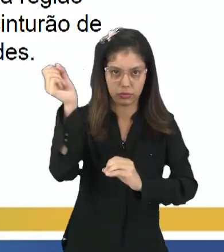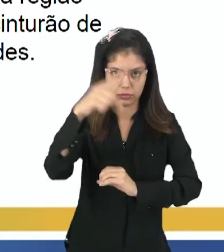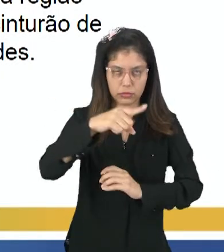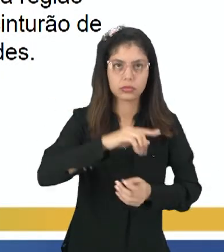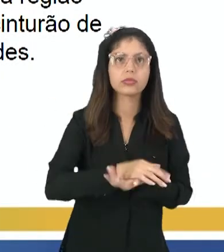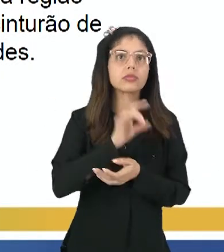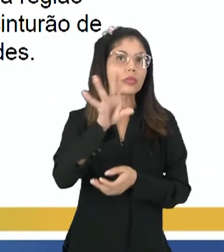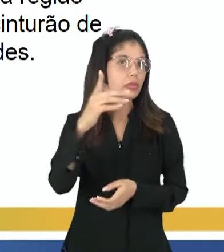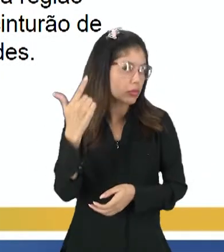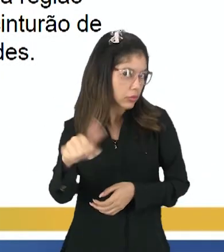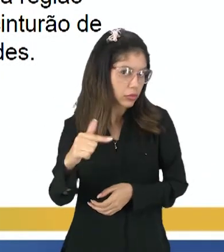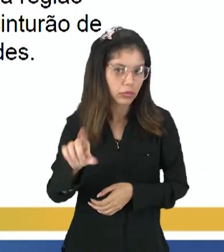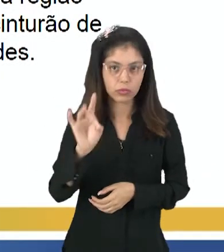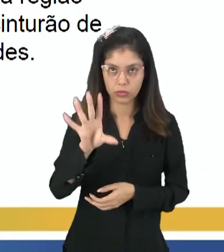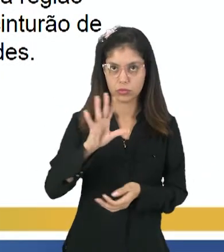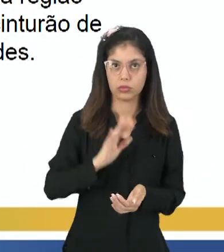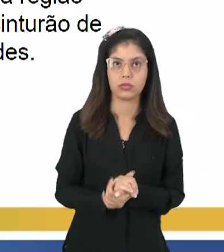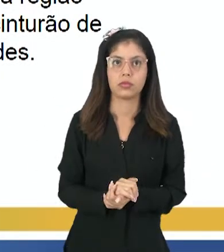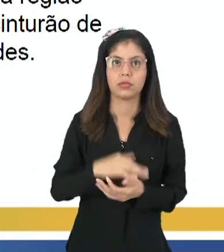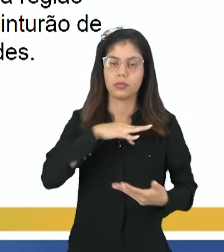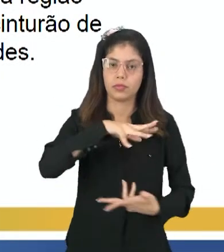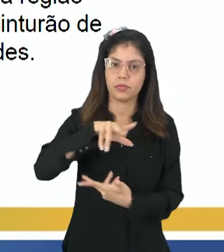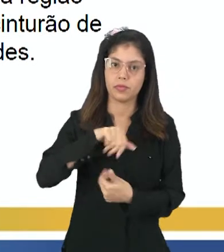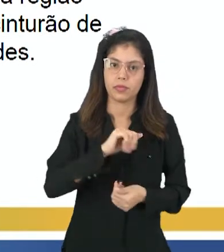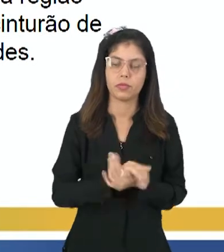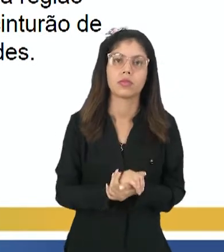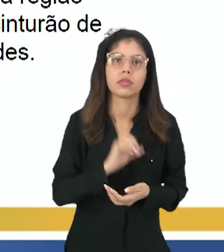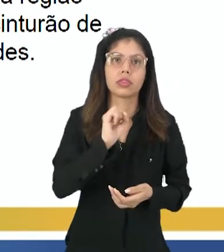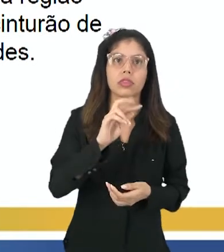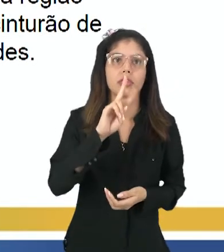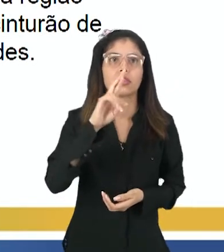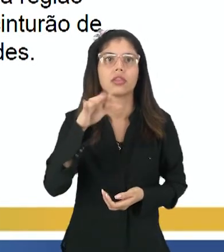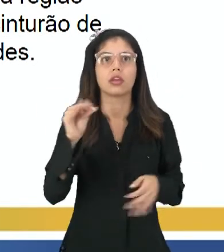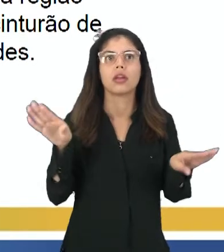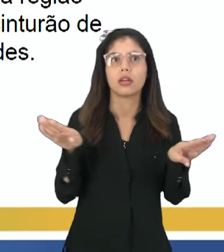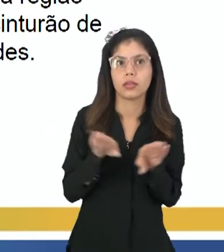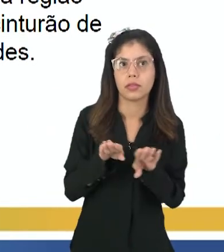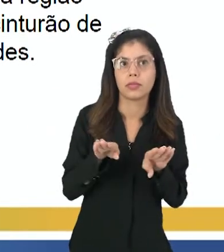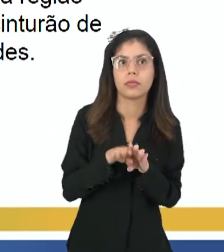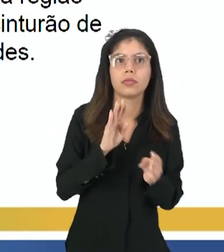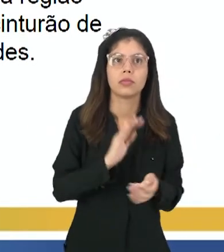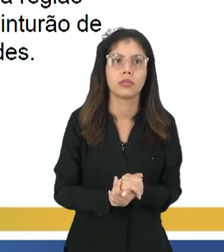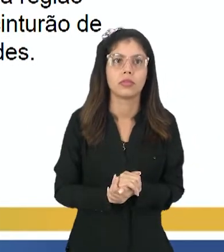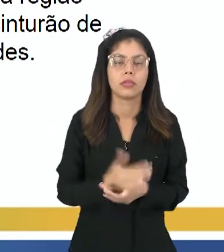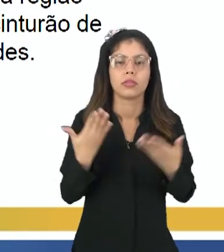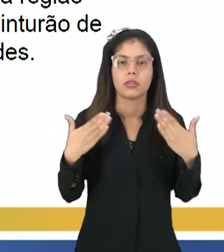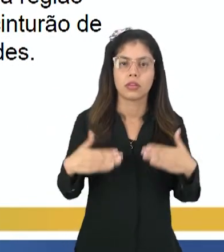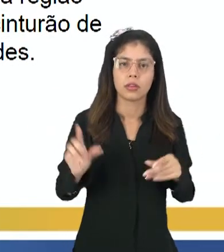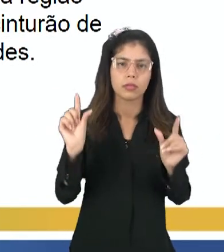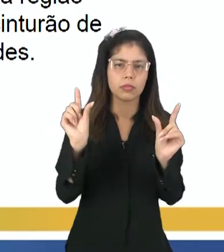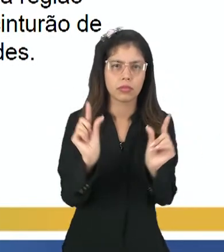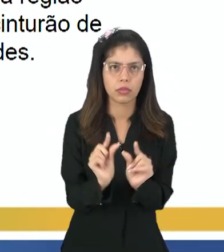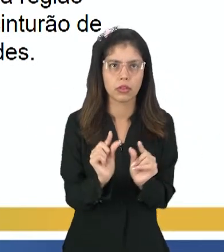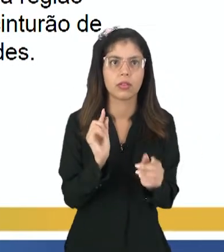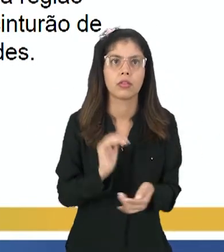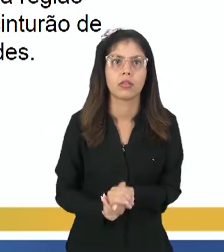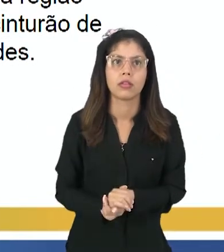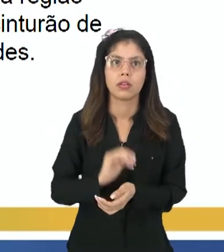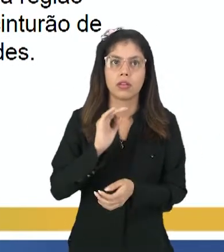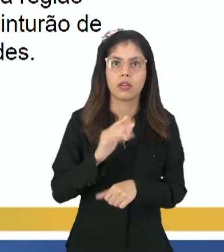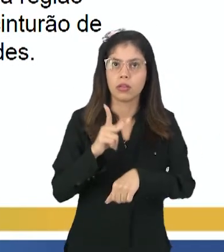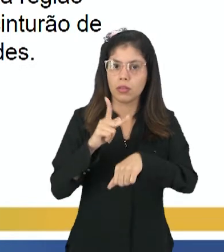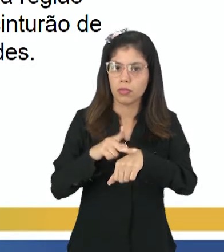temos só planetas e não temos só satélites naturais. Nós também temos aí esses corpos menores, que são blocos